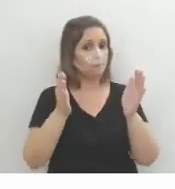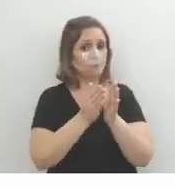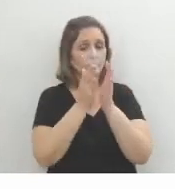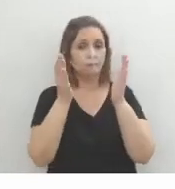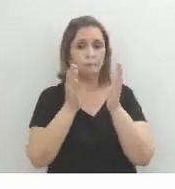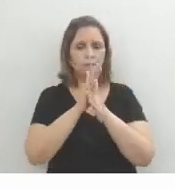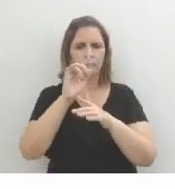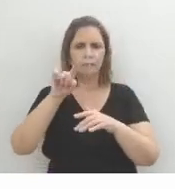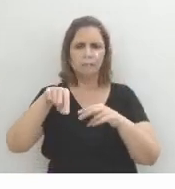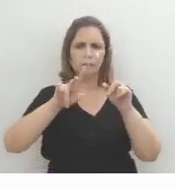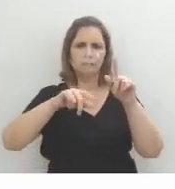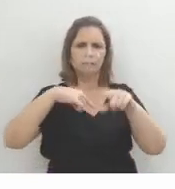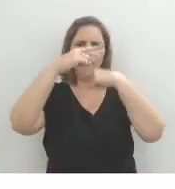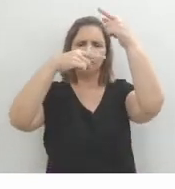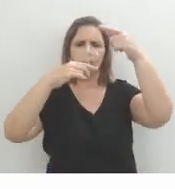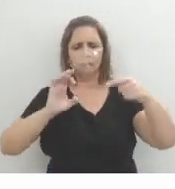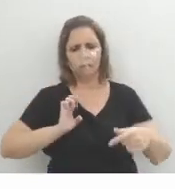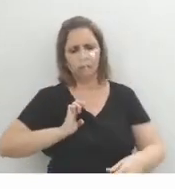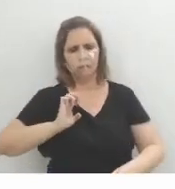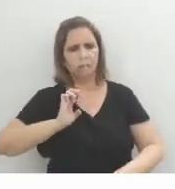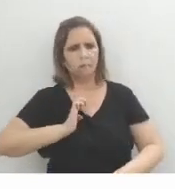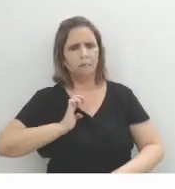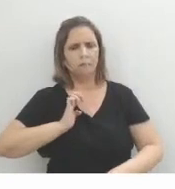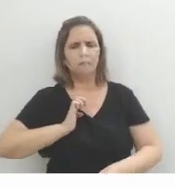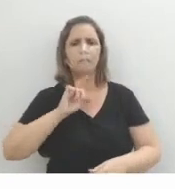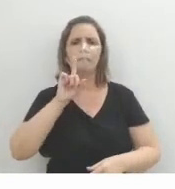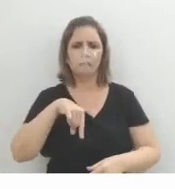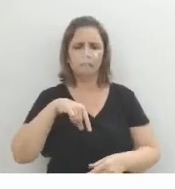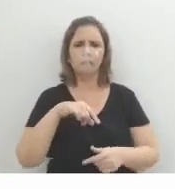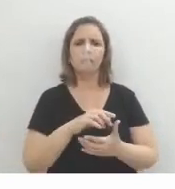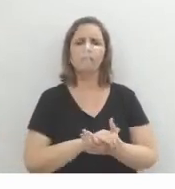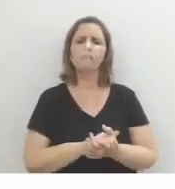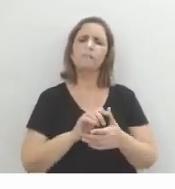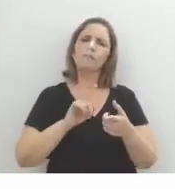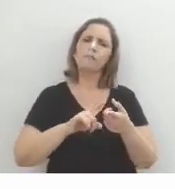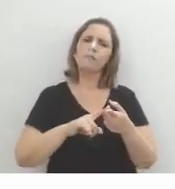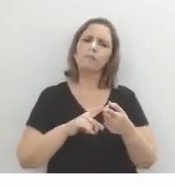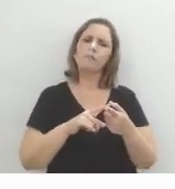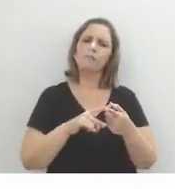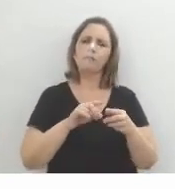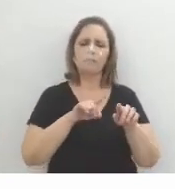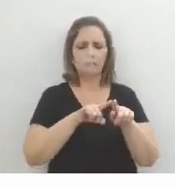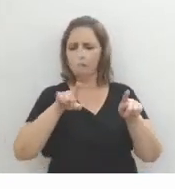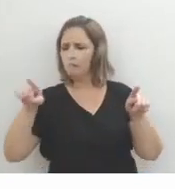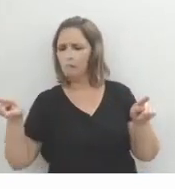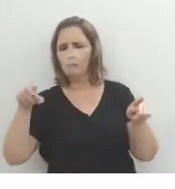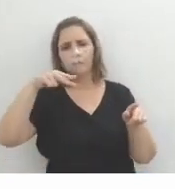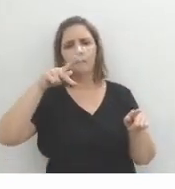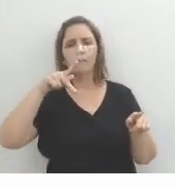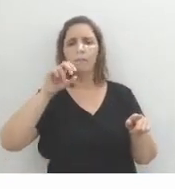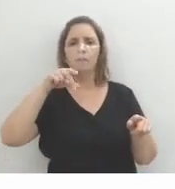tá? Fica rico, fica milionário, tá? E ele é considerado um personagem intelectual, também um personagem pouti. Por quê?